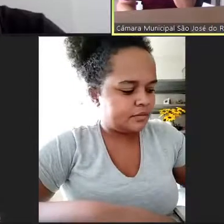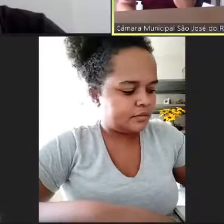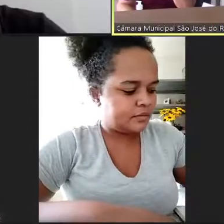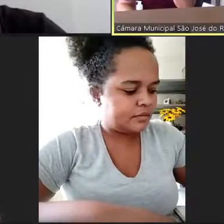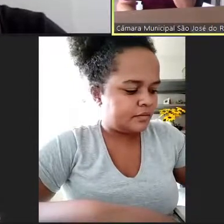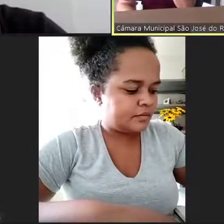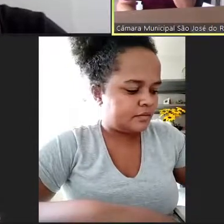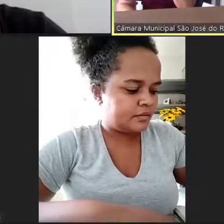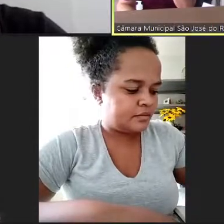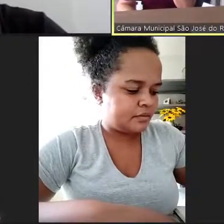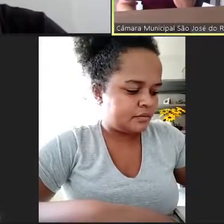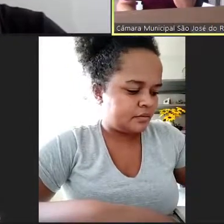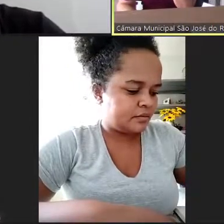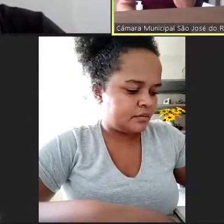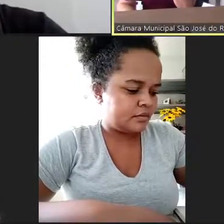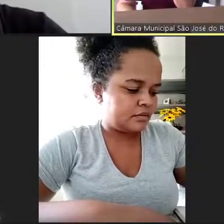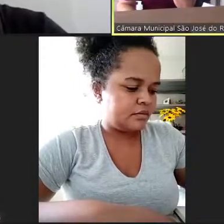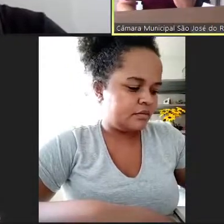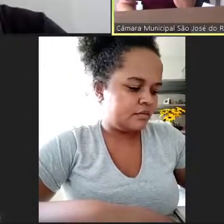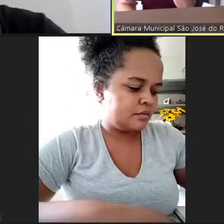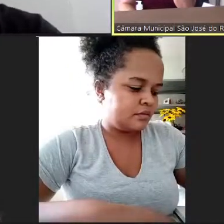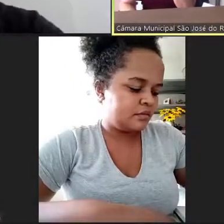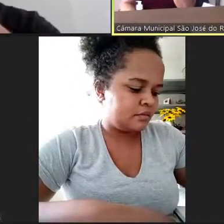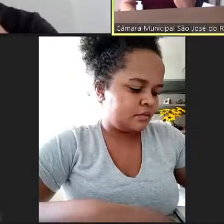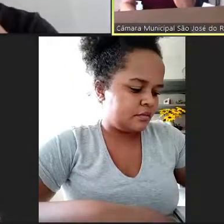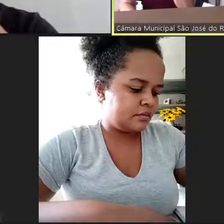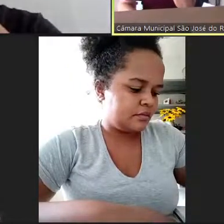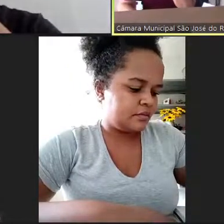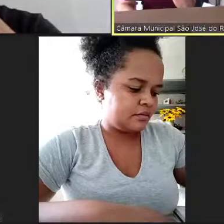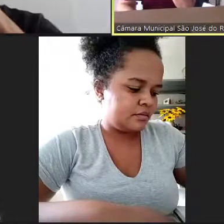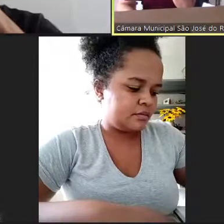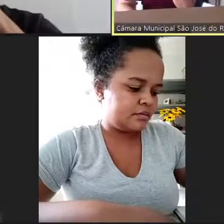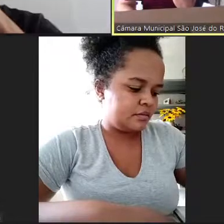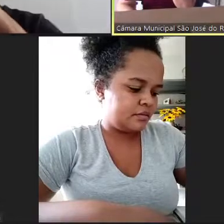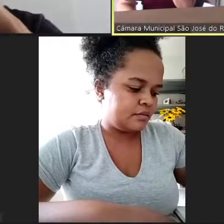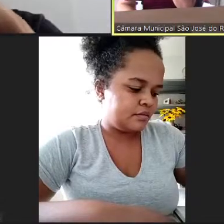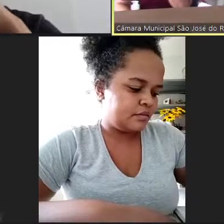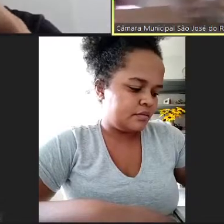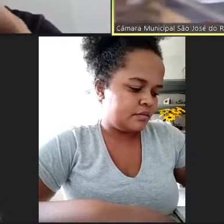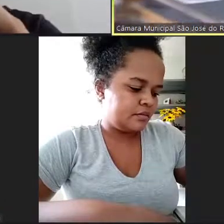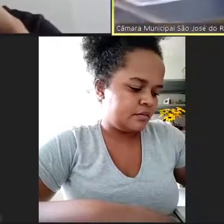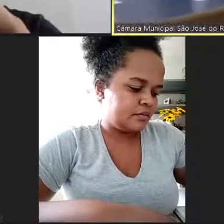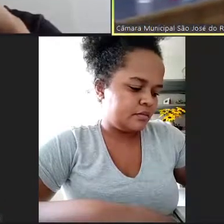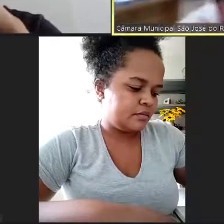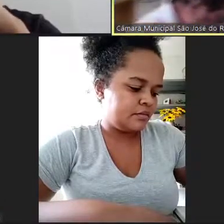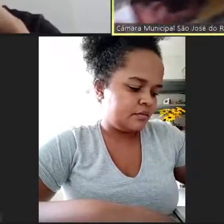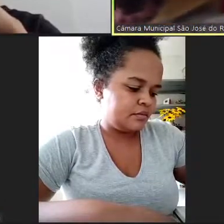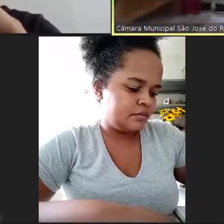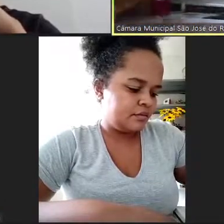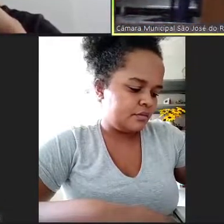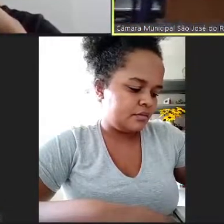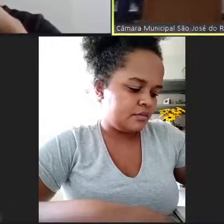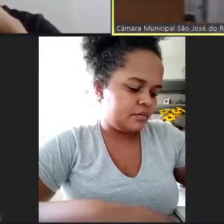Mococa. Obrigado, Presidente. Obrigado. Requerimento 230 segue em discussão. Em votação, os